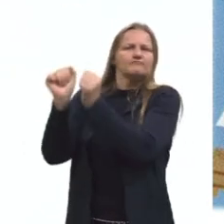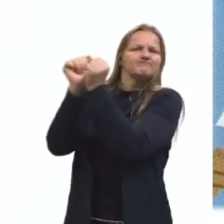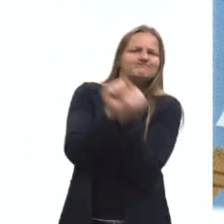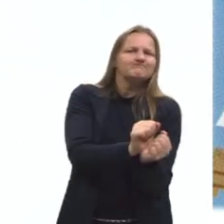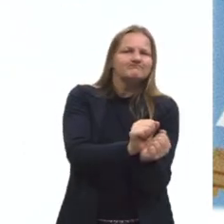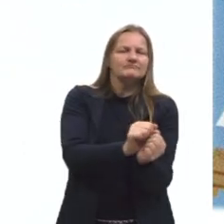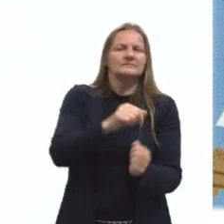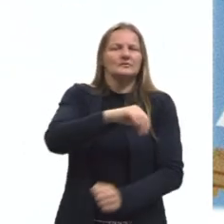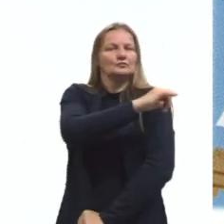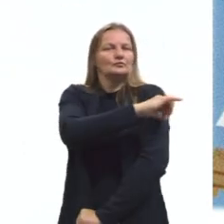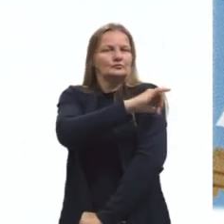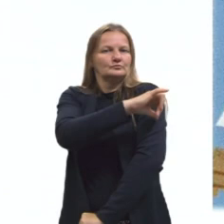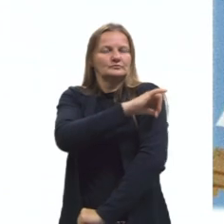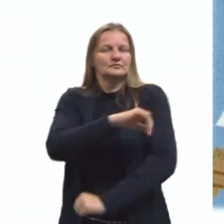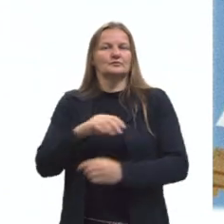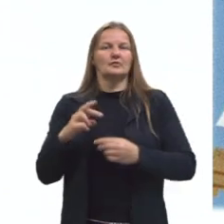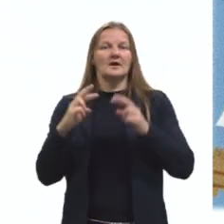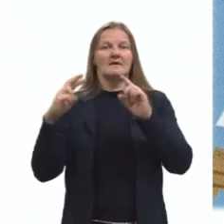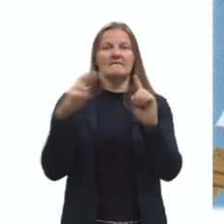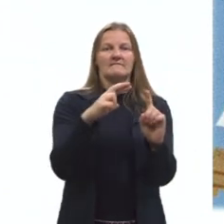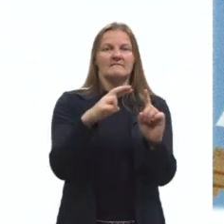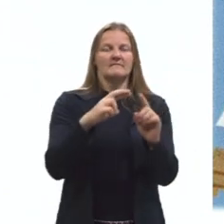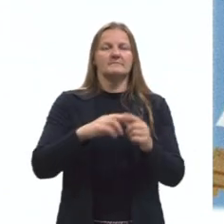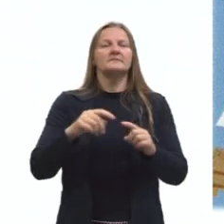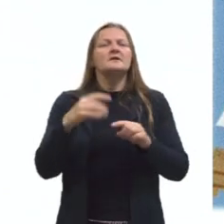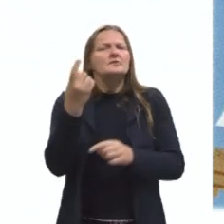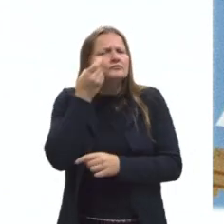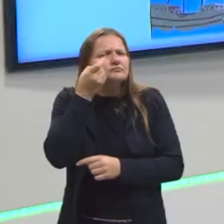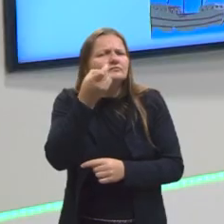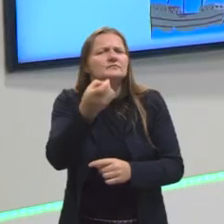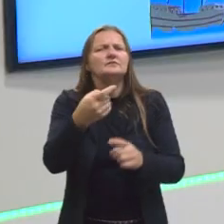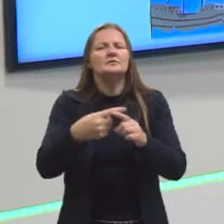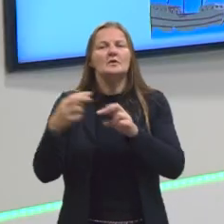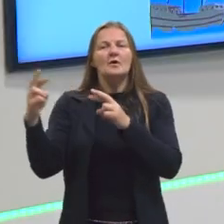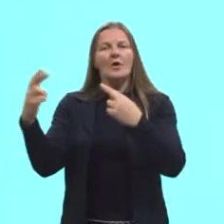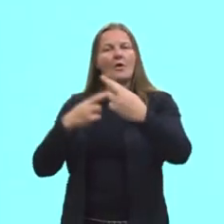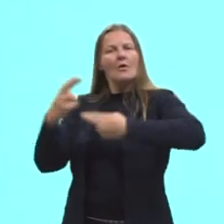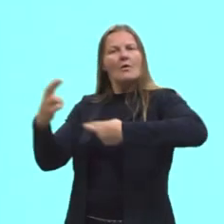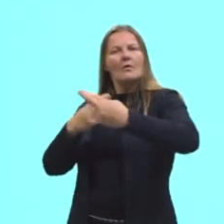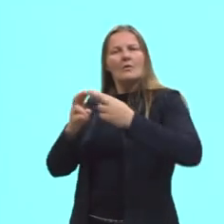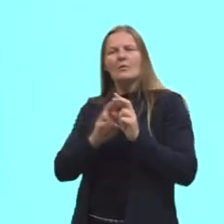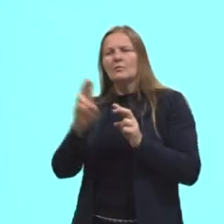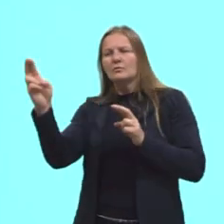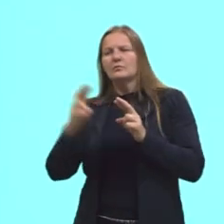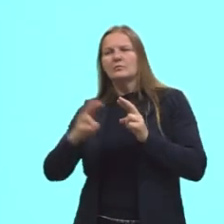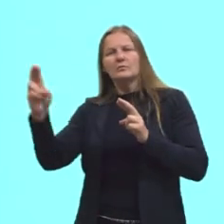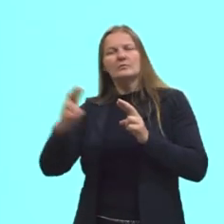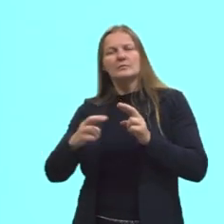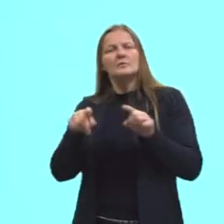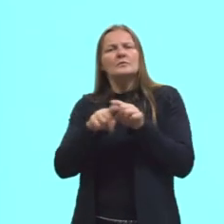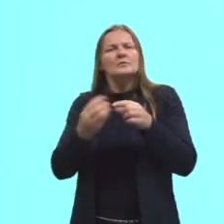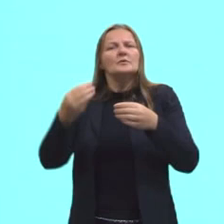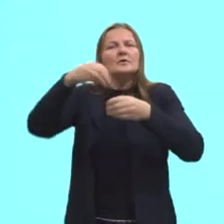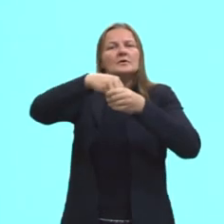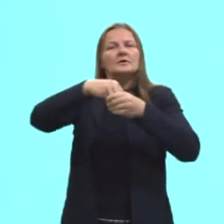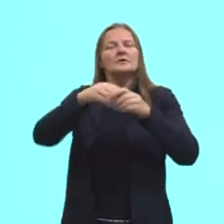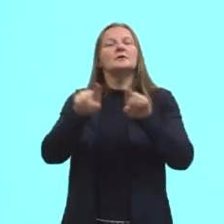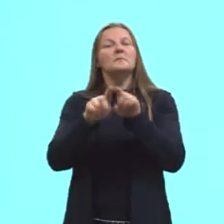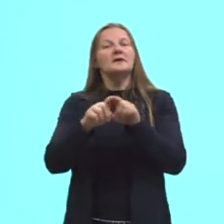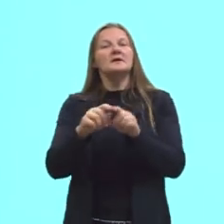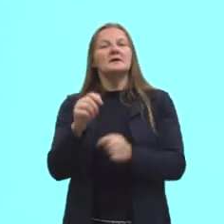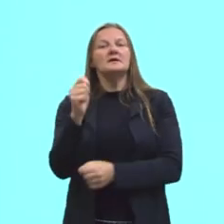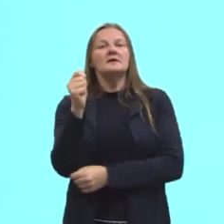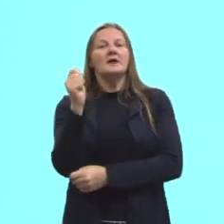coisa bem importante aqui também, bem interessante, que a gente vê que essa rota, ela inclui Buenos Aires,